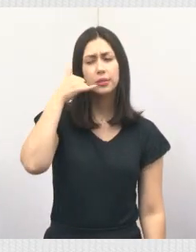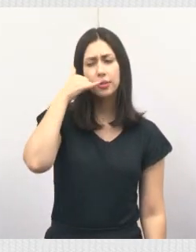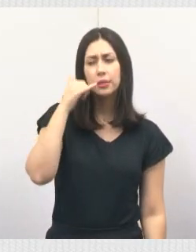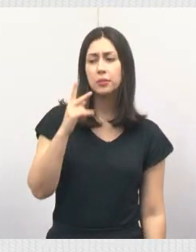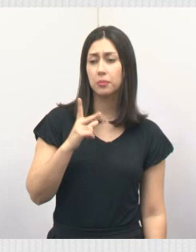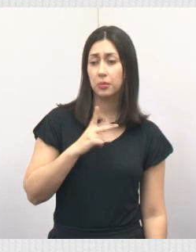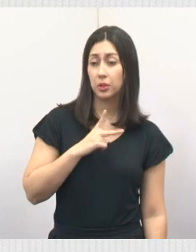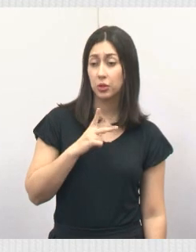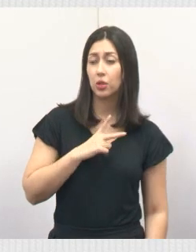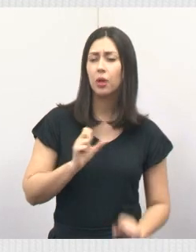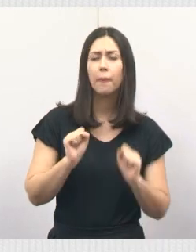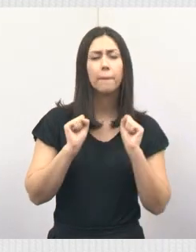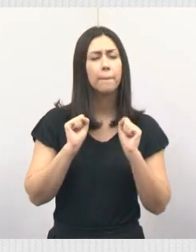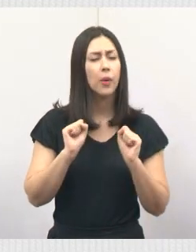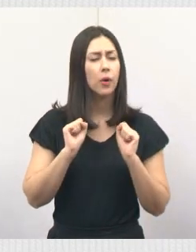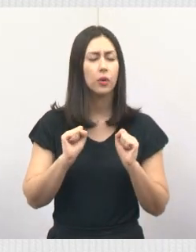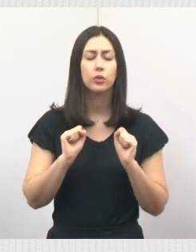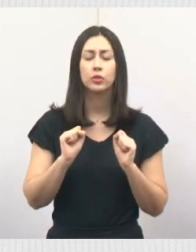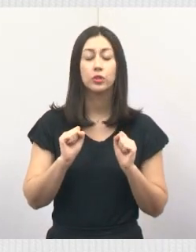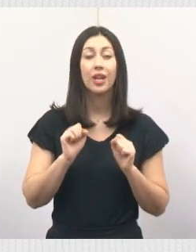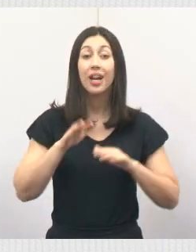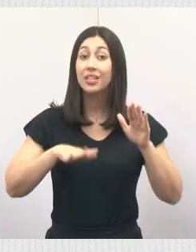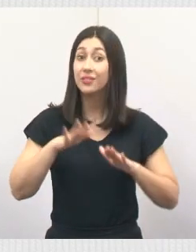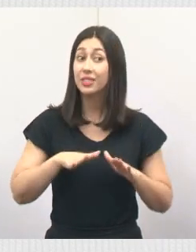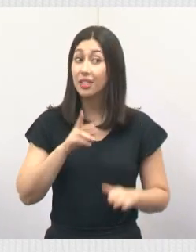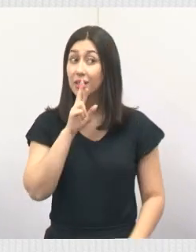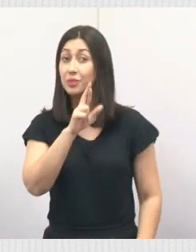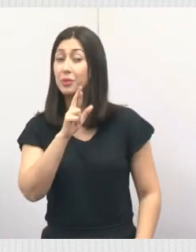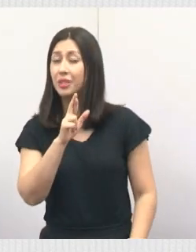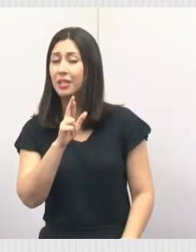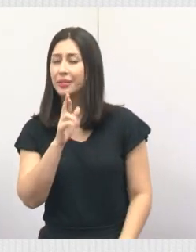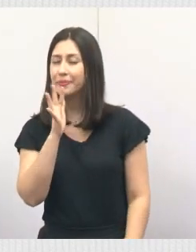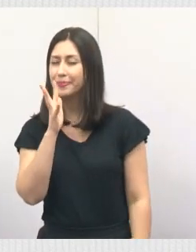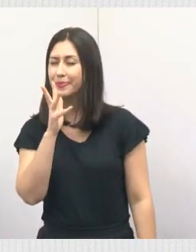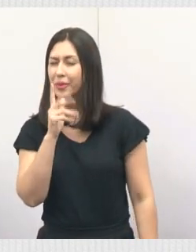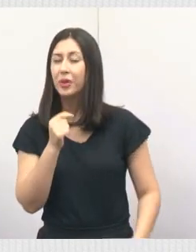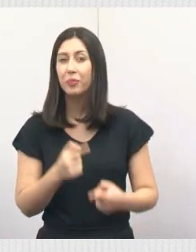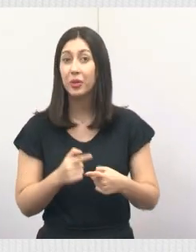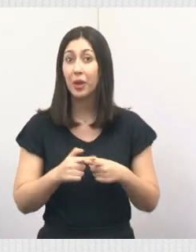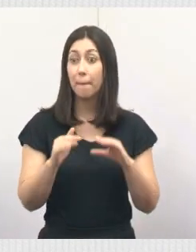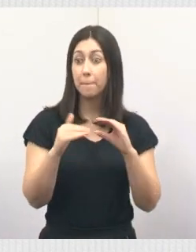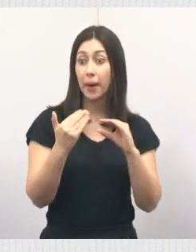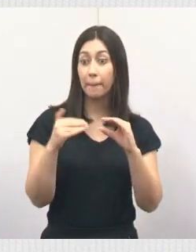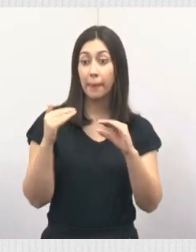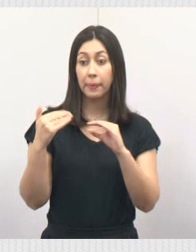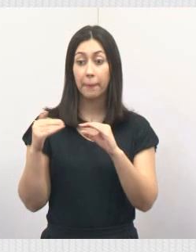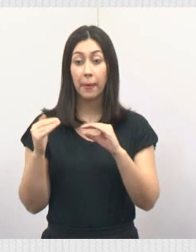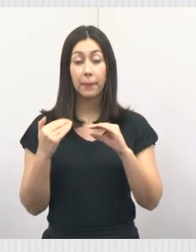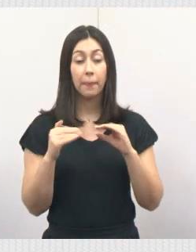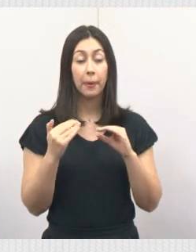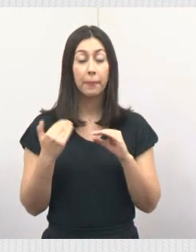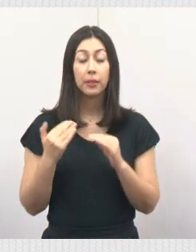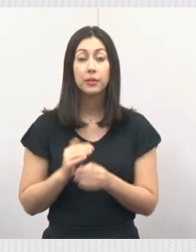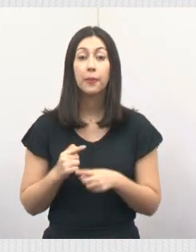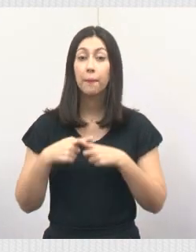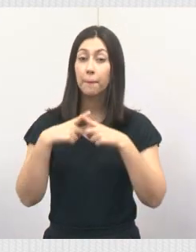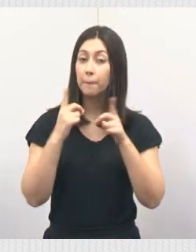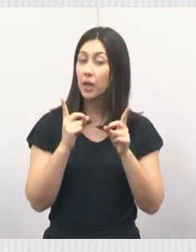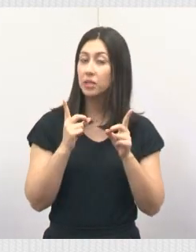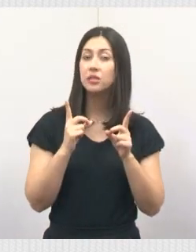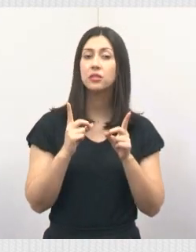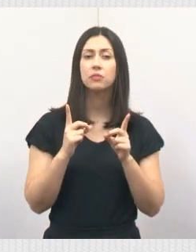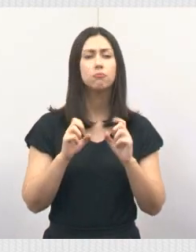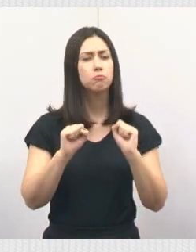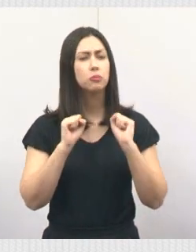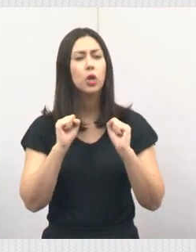particular. Pode entrar em contato. Às vezes, eu demoro para responder, por conta da quantidade de pessoas que nos chamam. Mas, qualquer